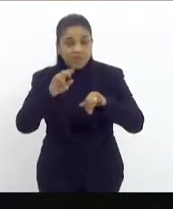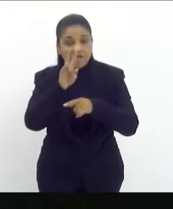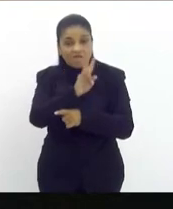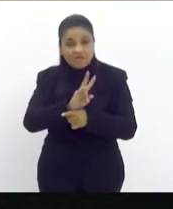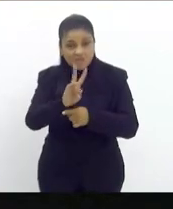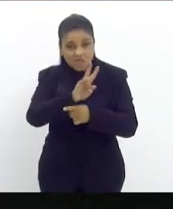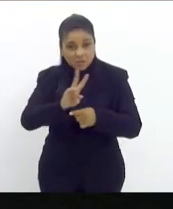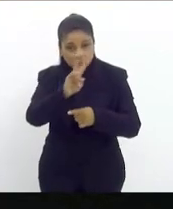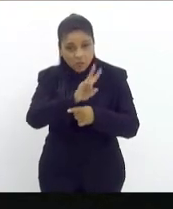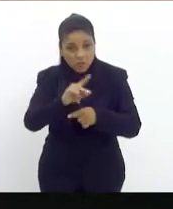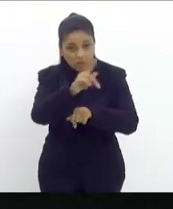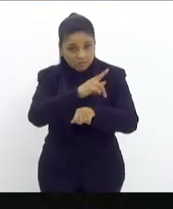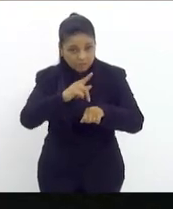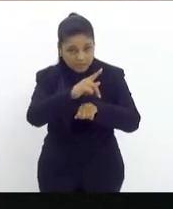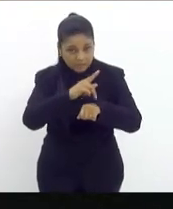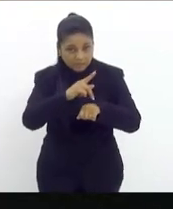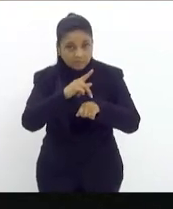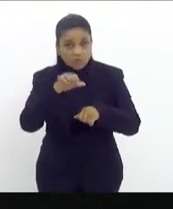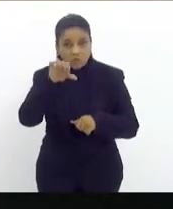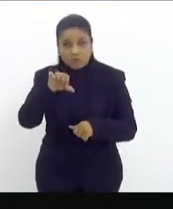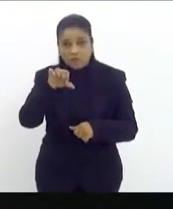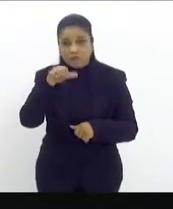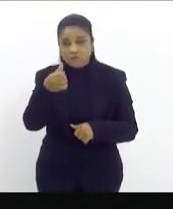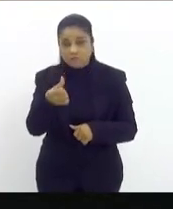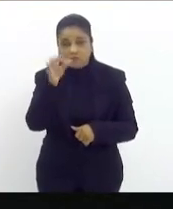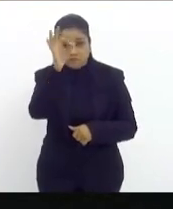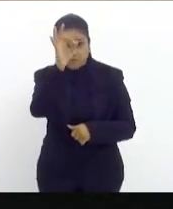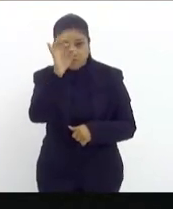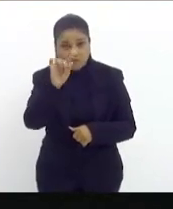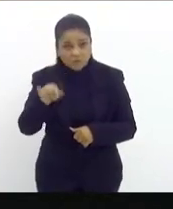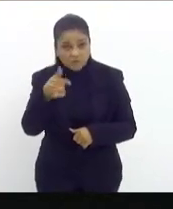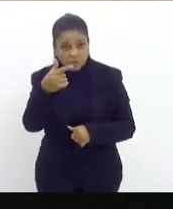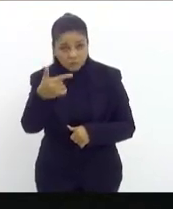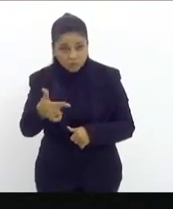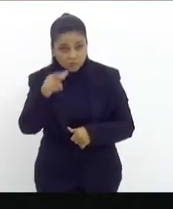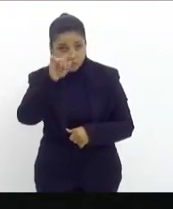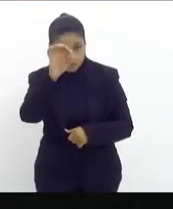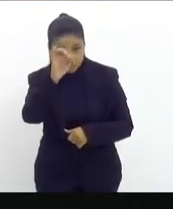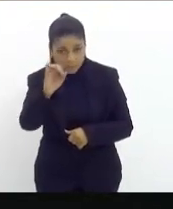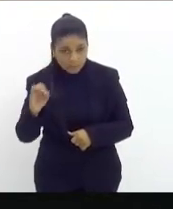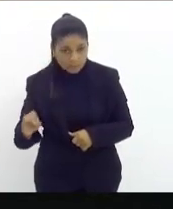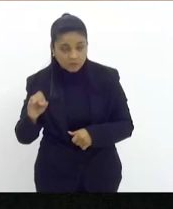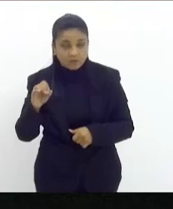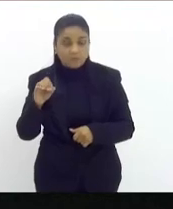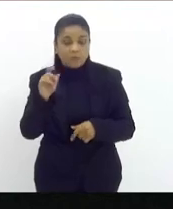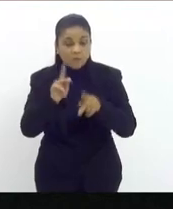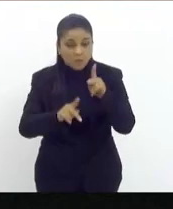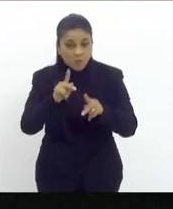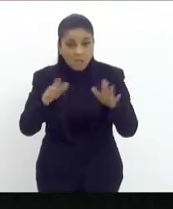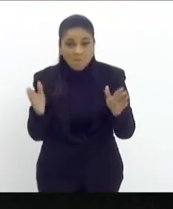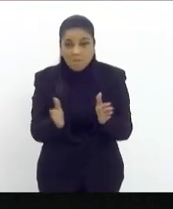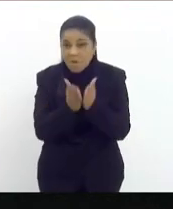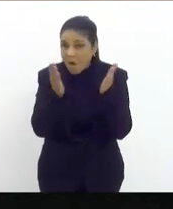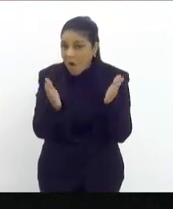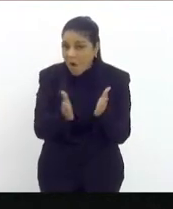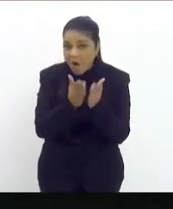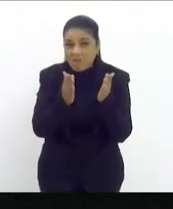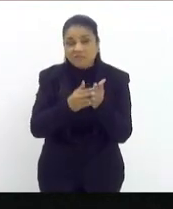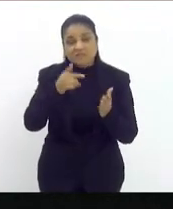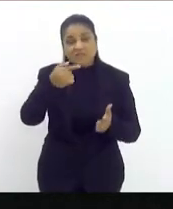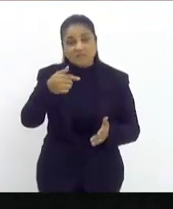96,2% da população vive na pobreza e 79